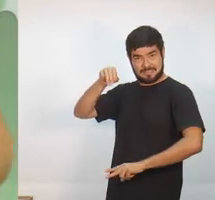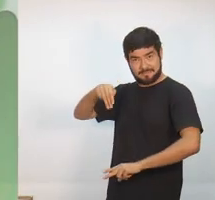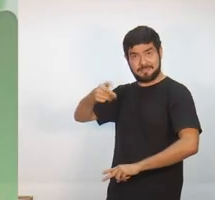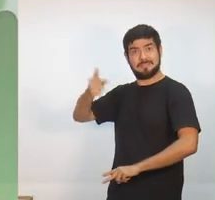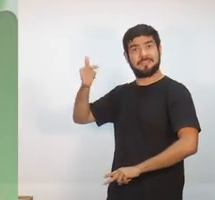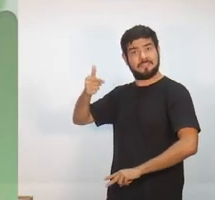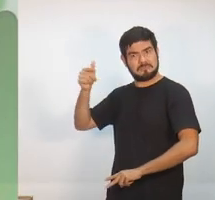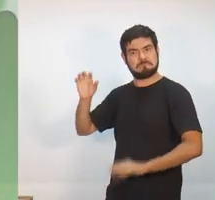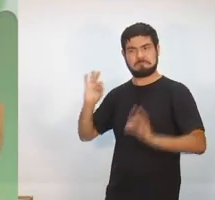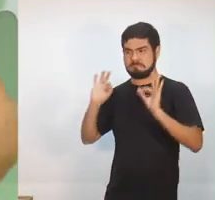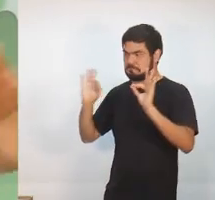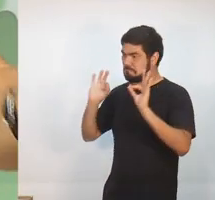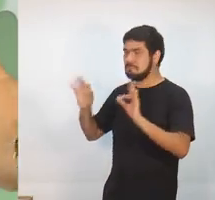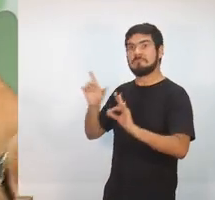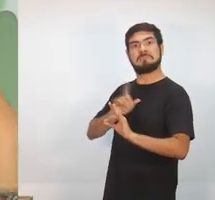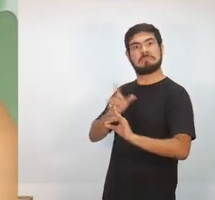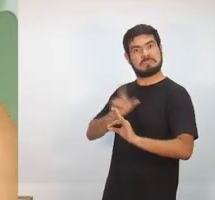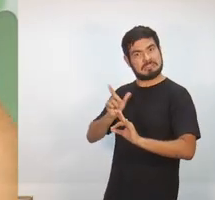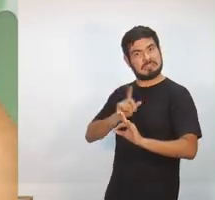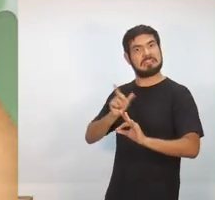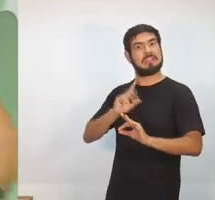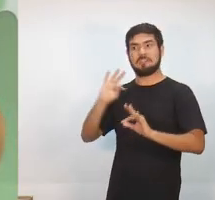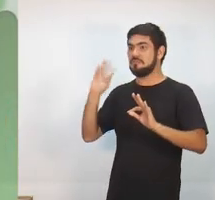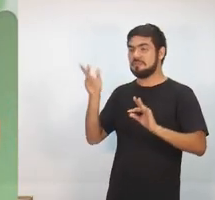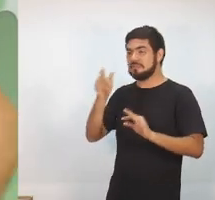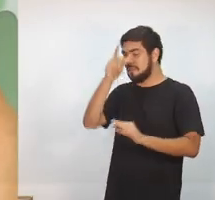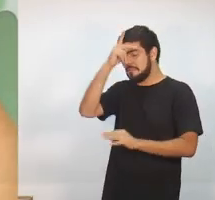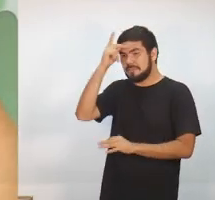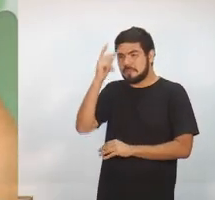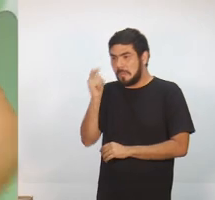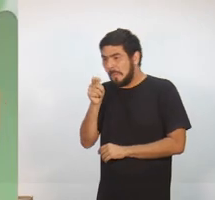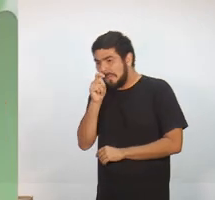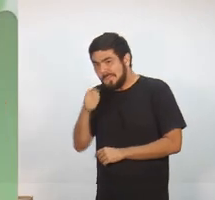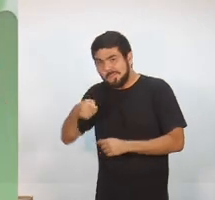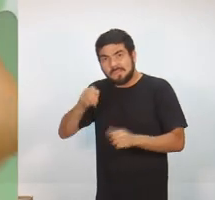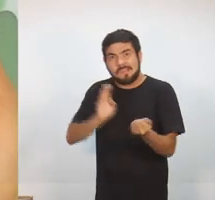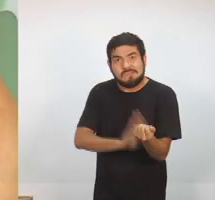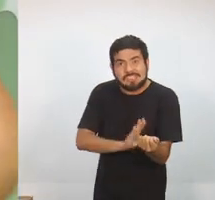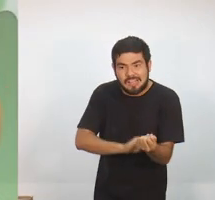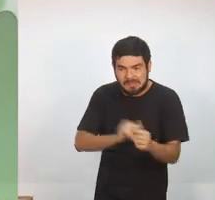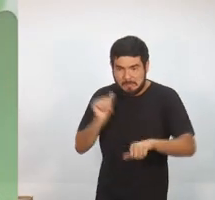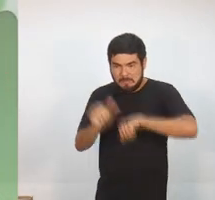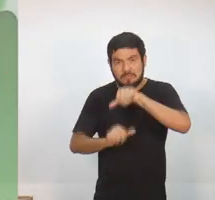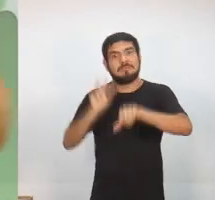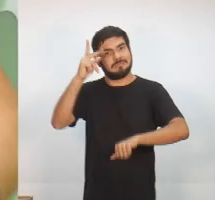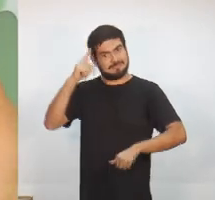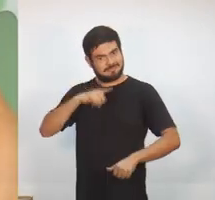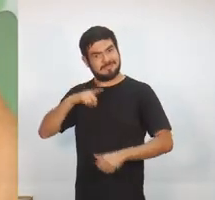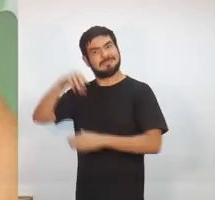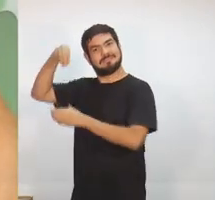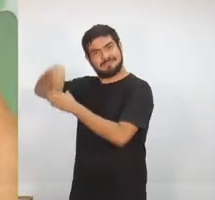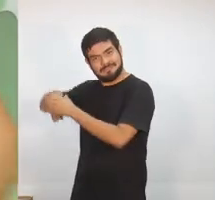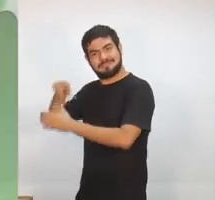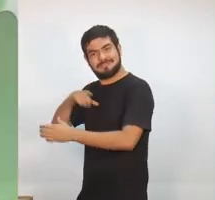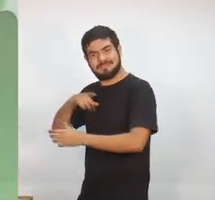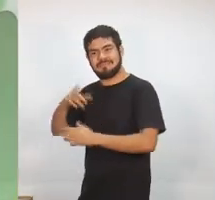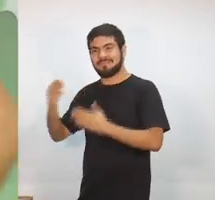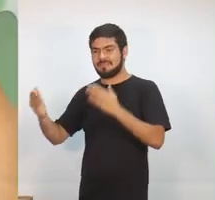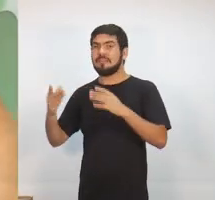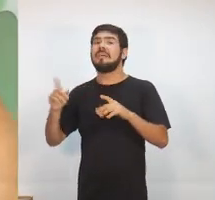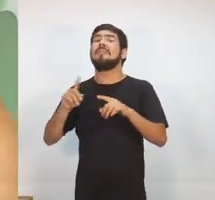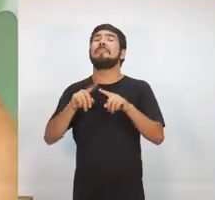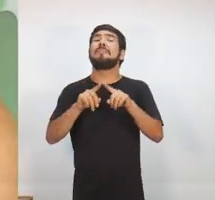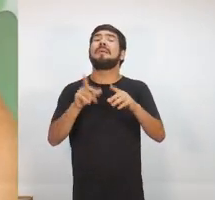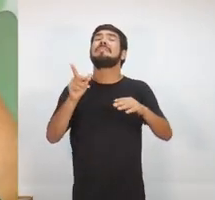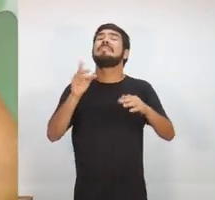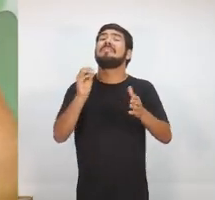Manaus, onde existe até clínica de reabilitação. É verdade. Agora, sabe por que está faltando policial para fazer a segurança